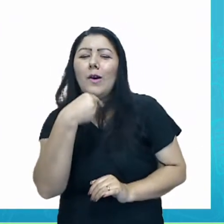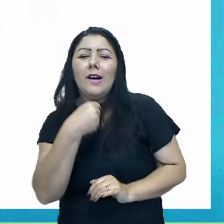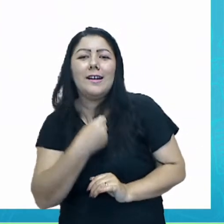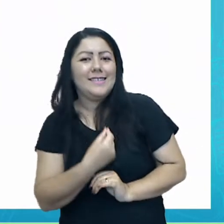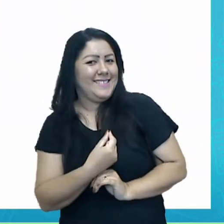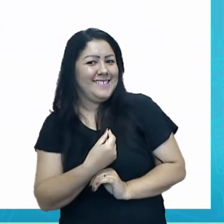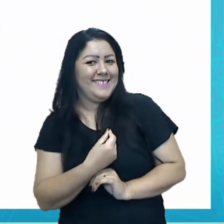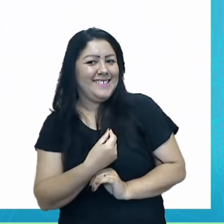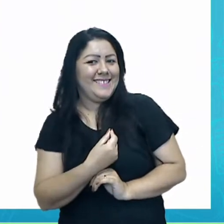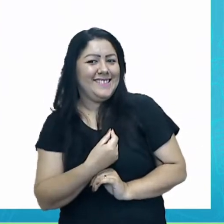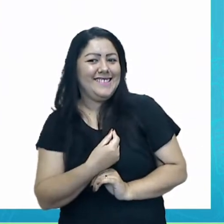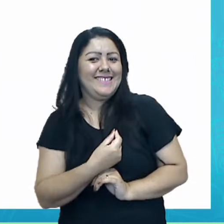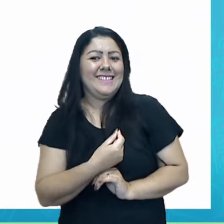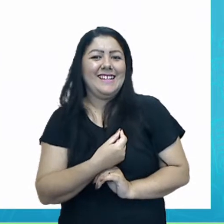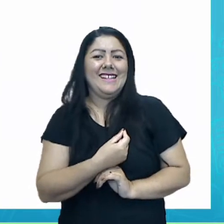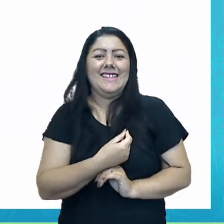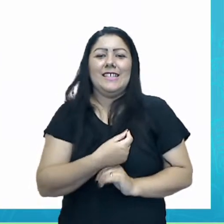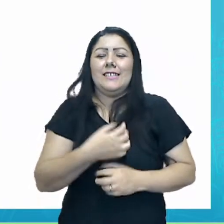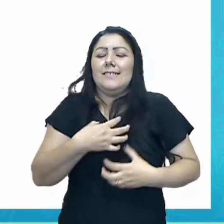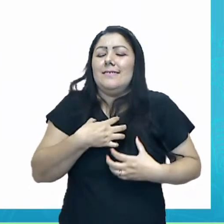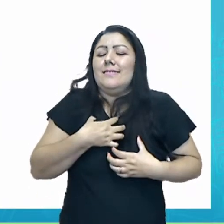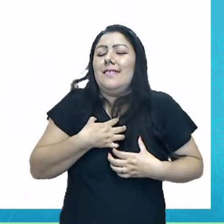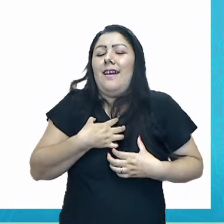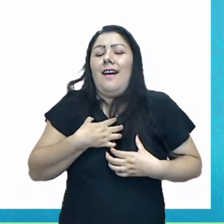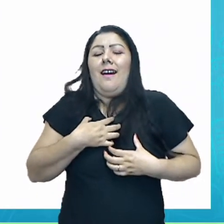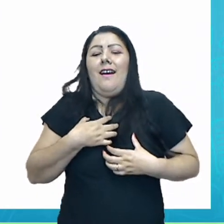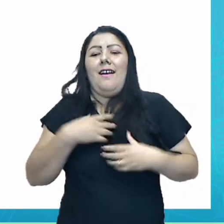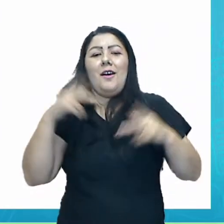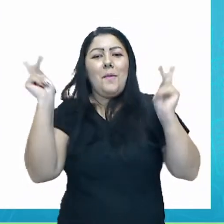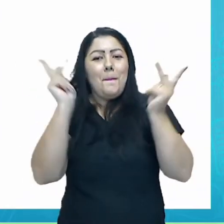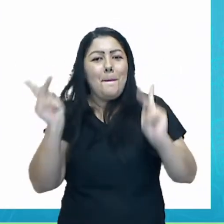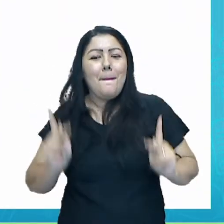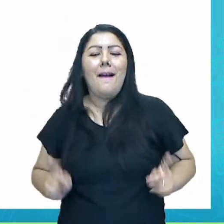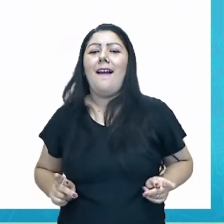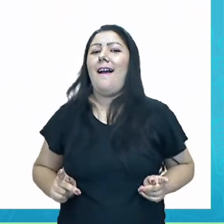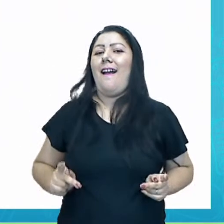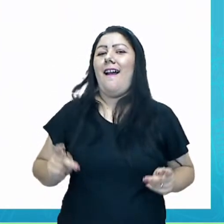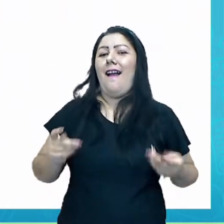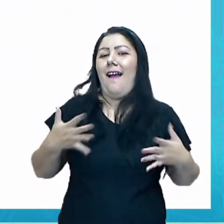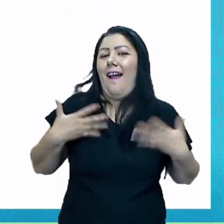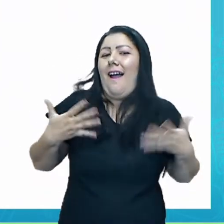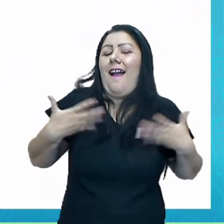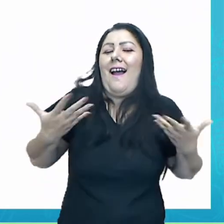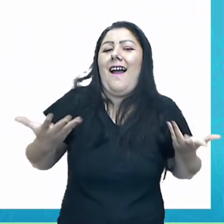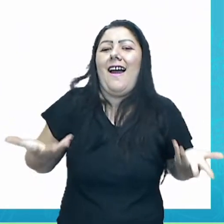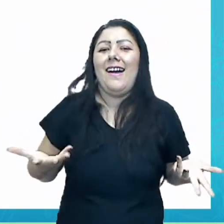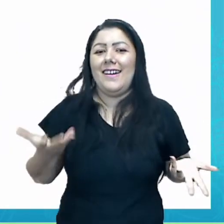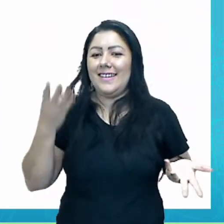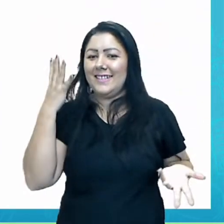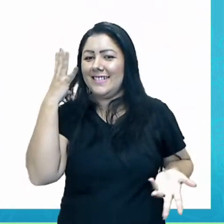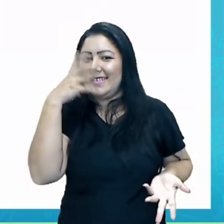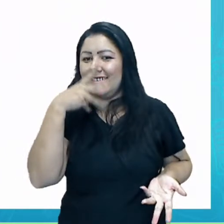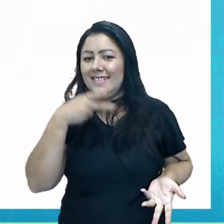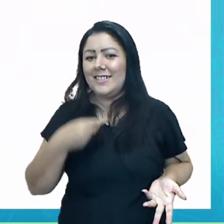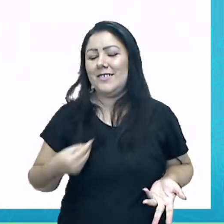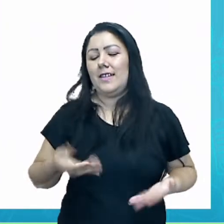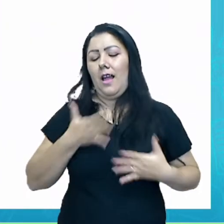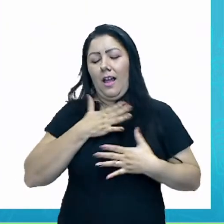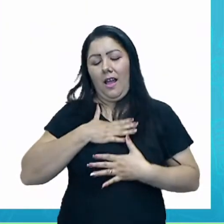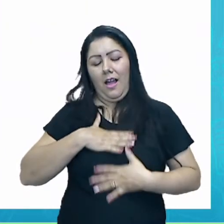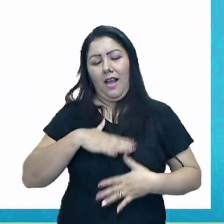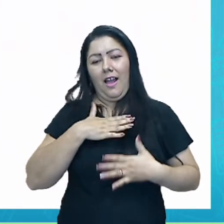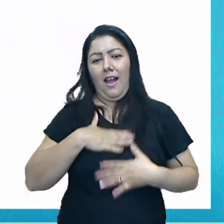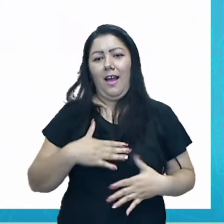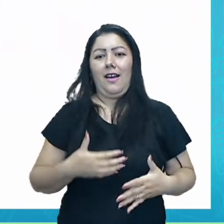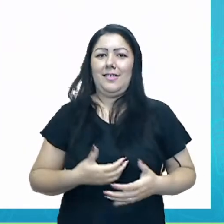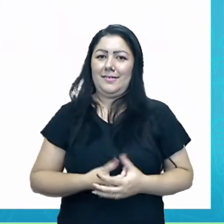bonito. Além de ser bonito, traz um sentimento de paz, tranquilidade, alegria, de beleza. A beleza estética